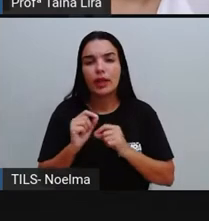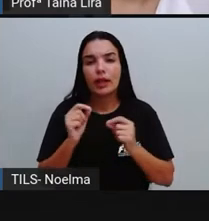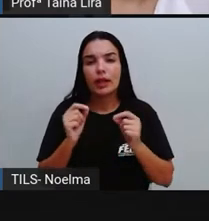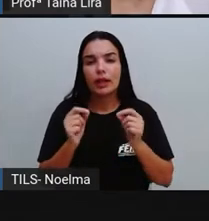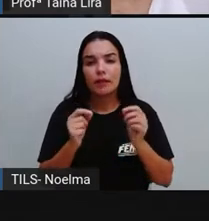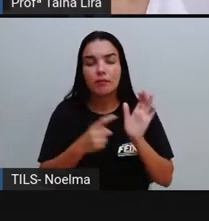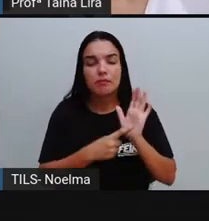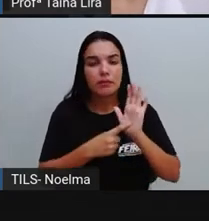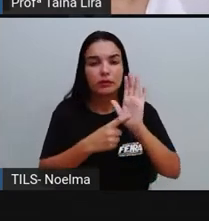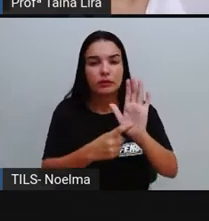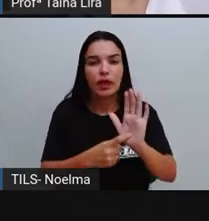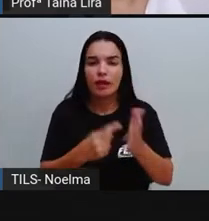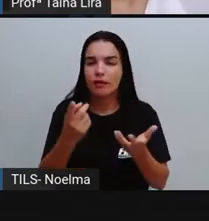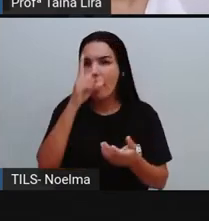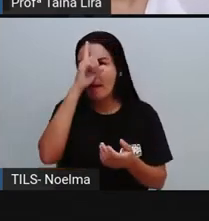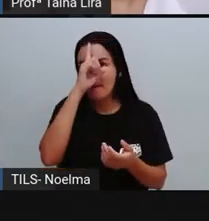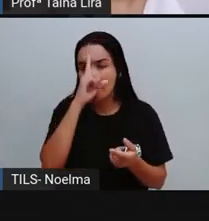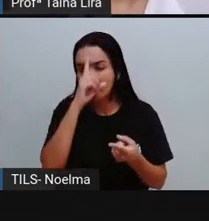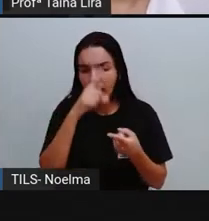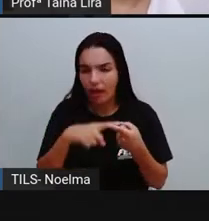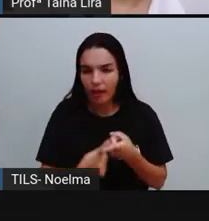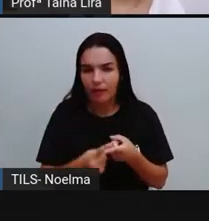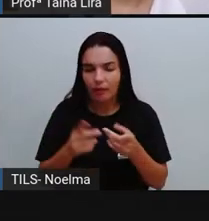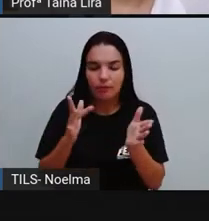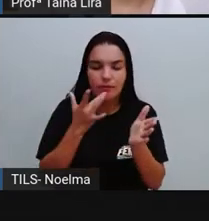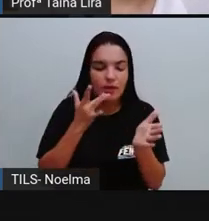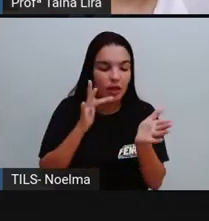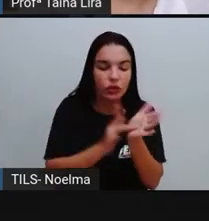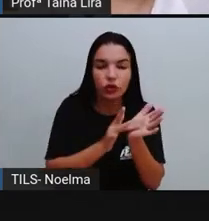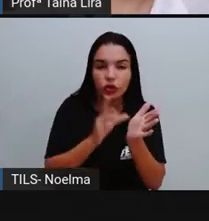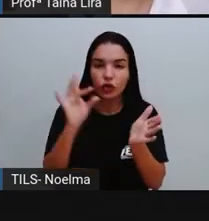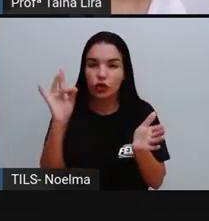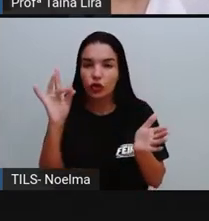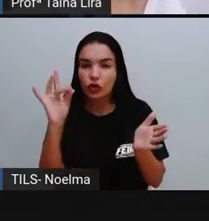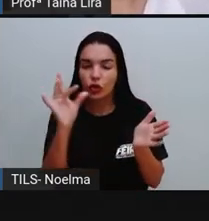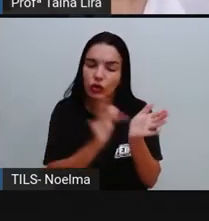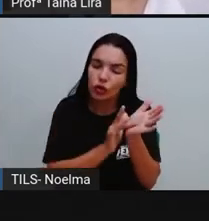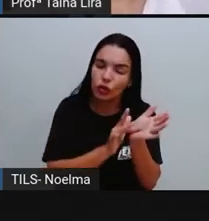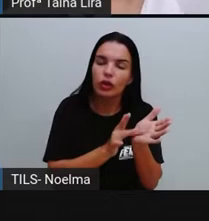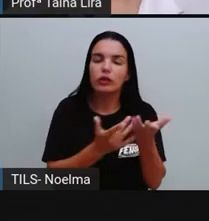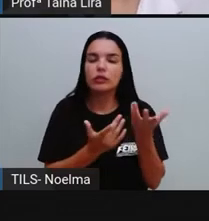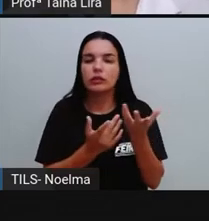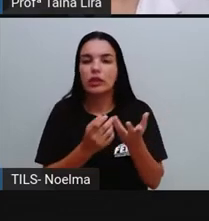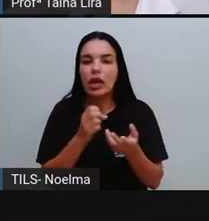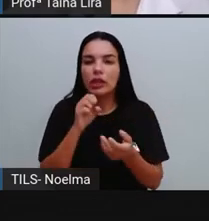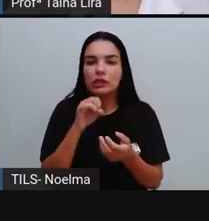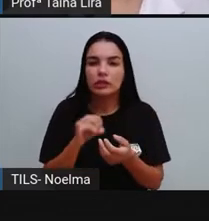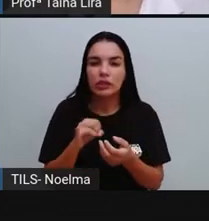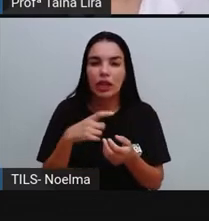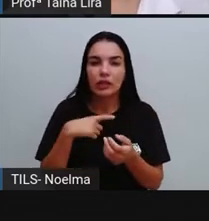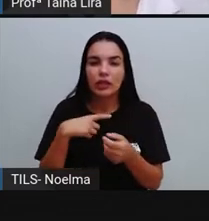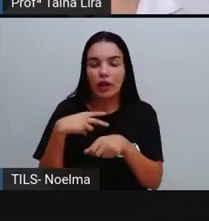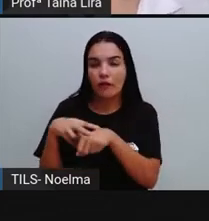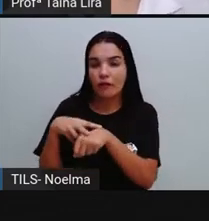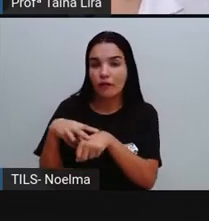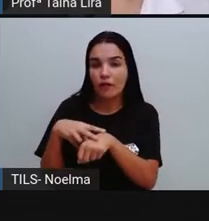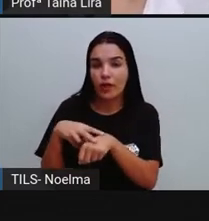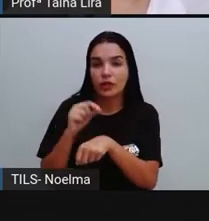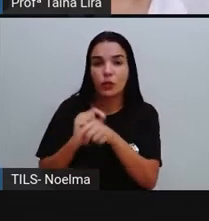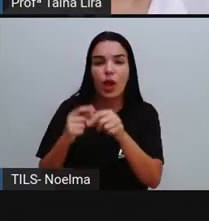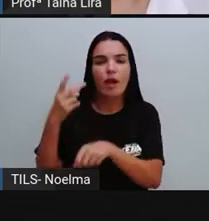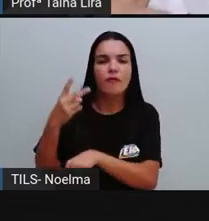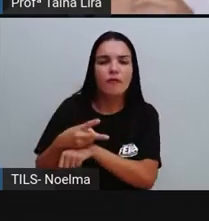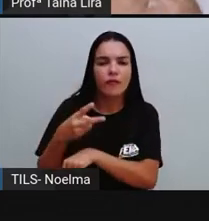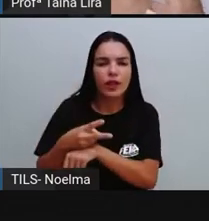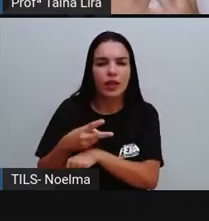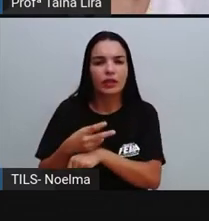fitinha amarela no saco. Então, o saco que tem a fitinha amarela, eu só coloco metal. O saco que tem a fitinha verde, eu só coloco um vidro.